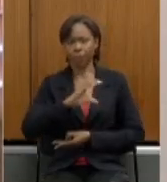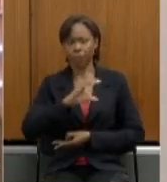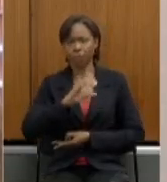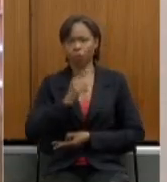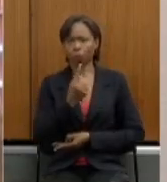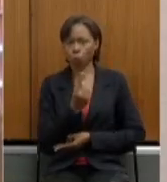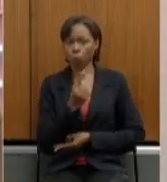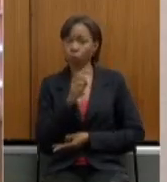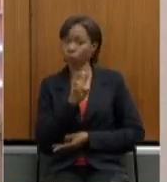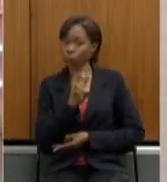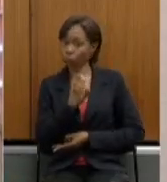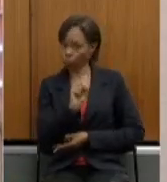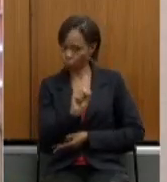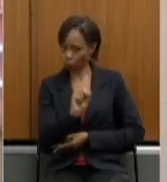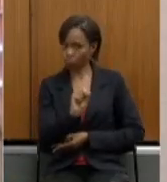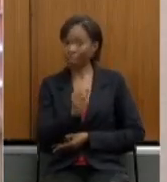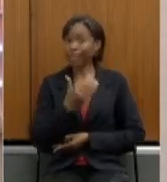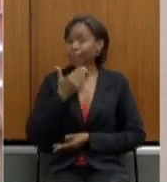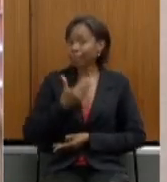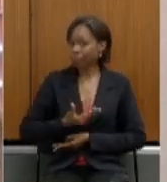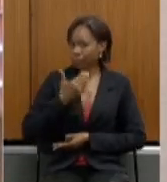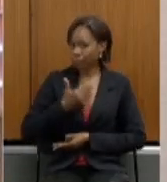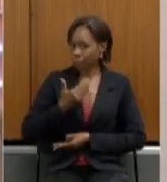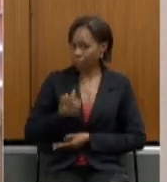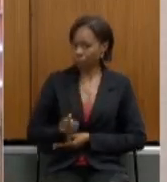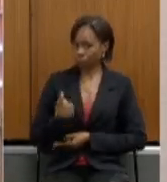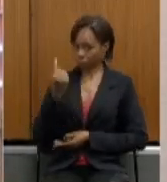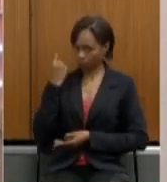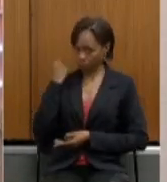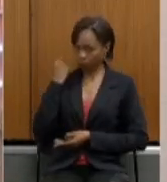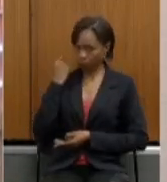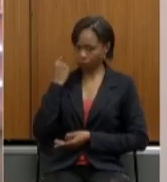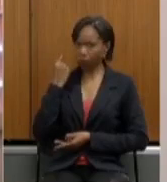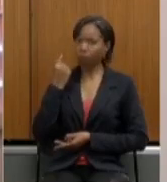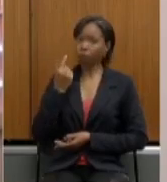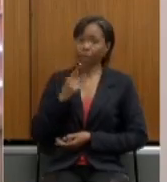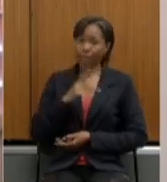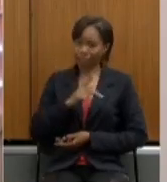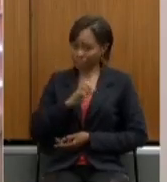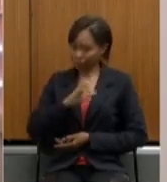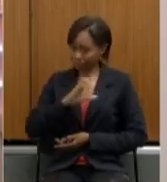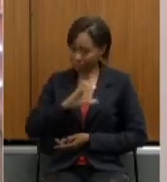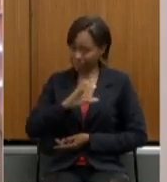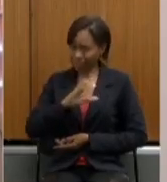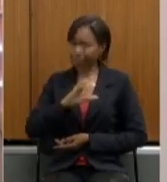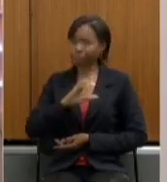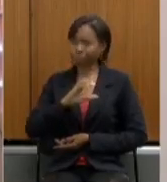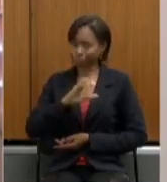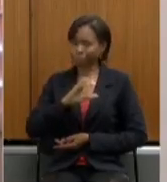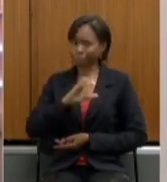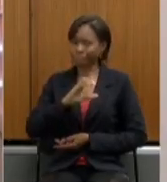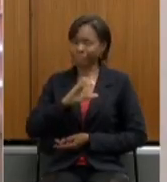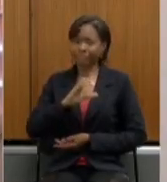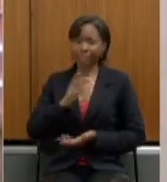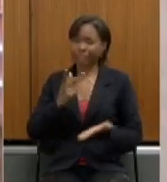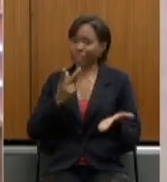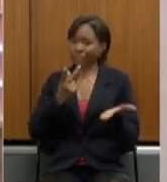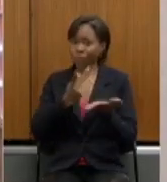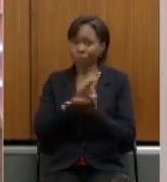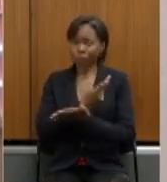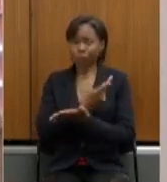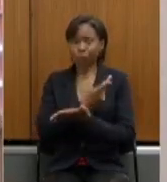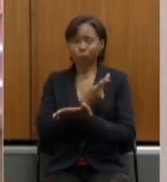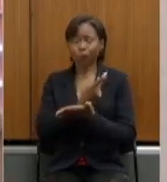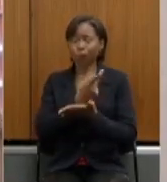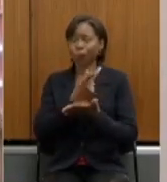ainda em dezembro ela foi objeto de mandatos de segurança de dois deputados um deputado